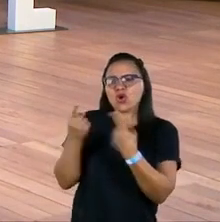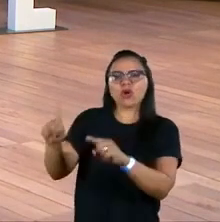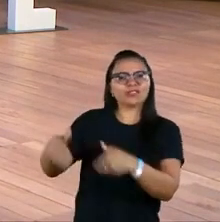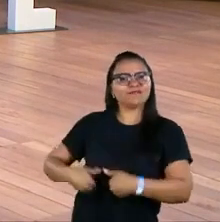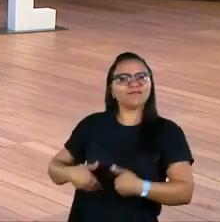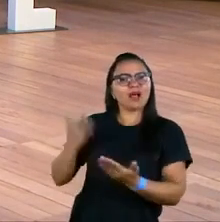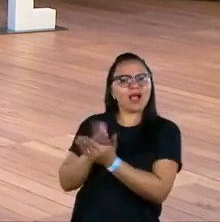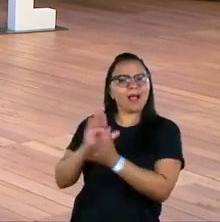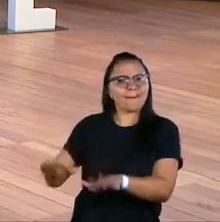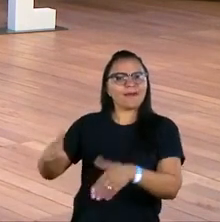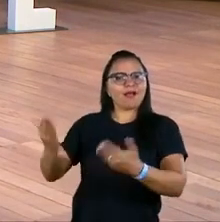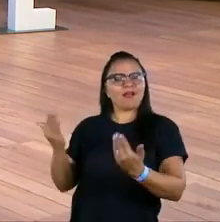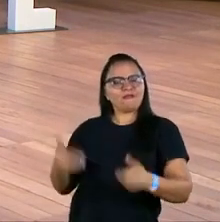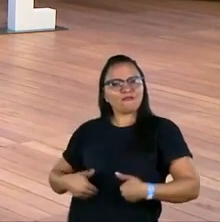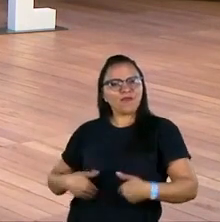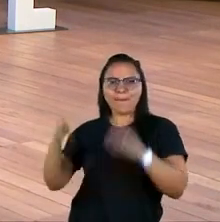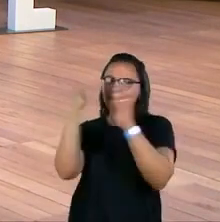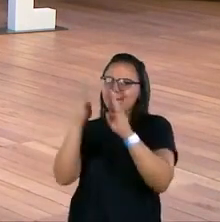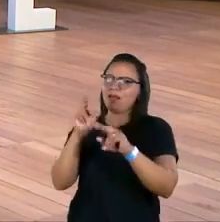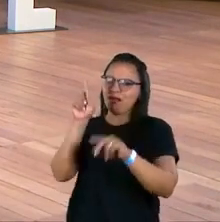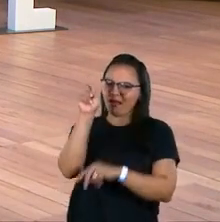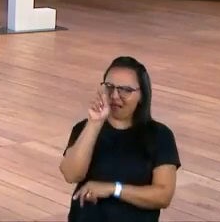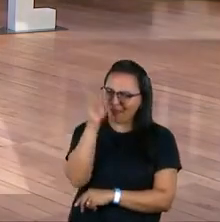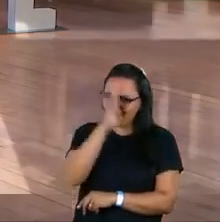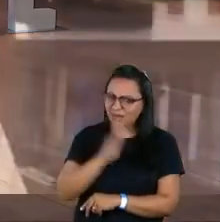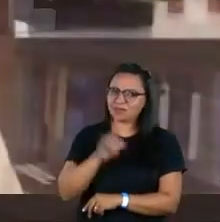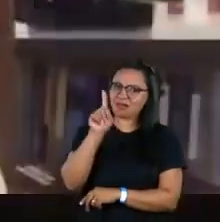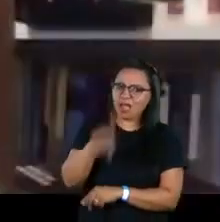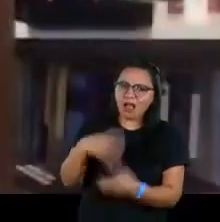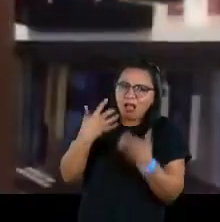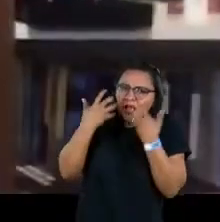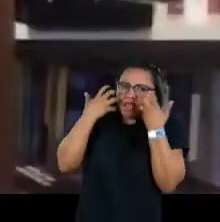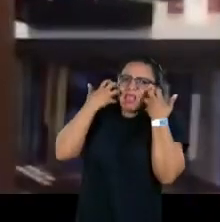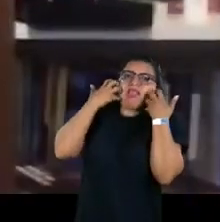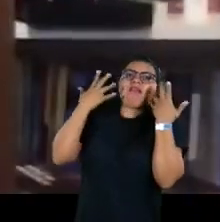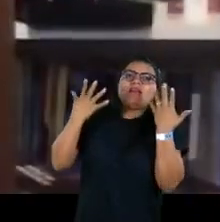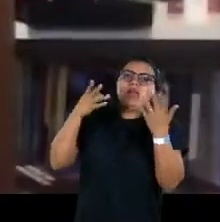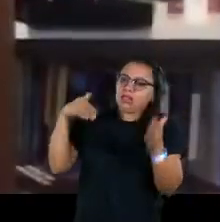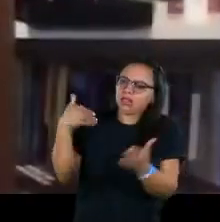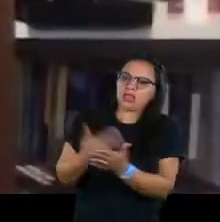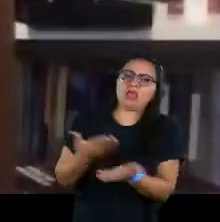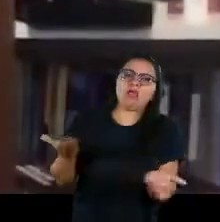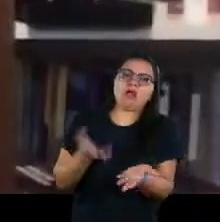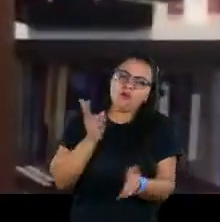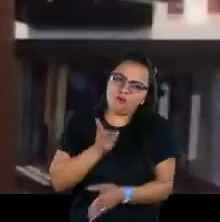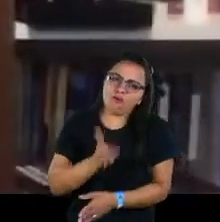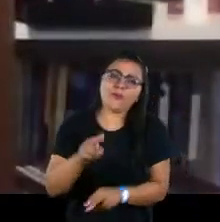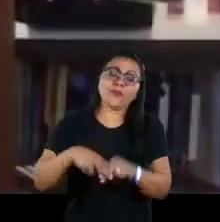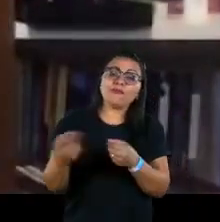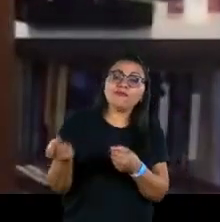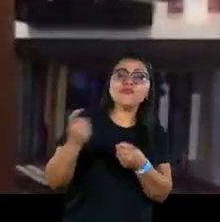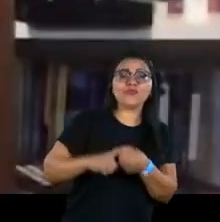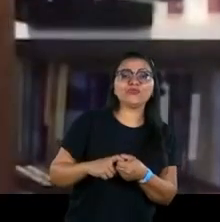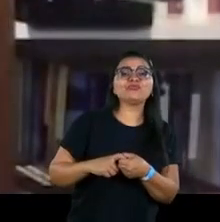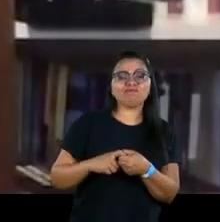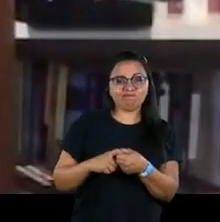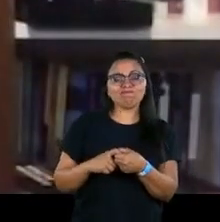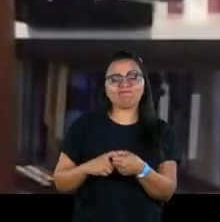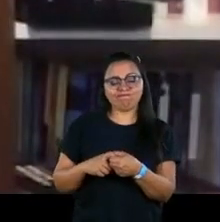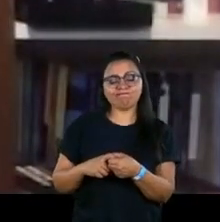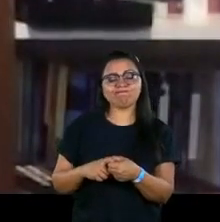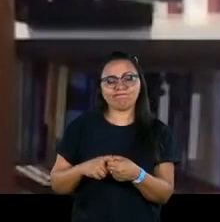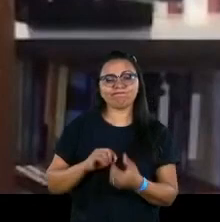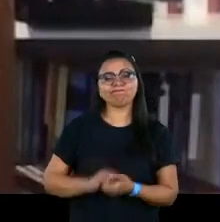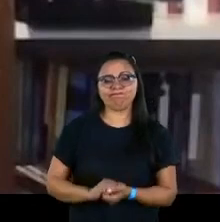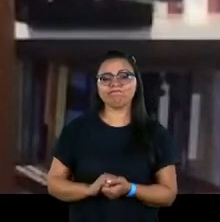a fome no Brasil que é uma vergonha nacional e era mesmo e continua sendo porque voltou a ser, digamos assim.